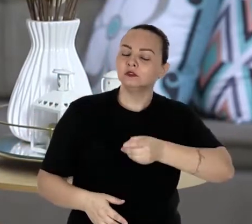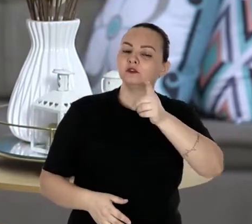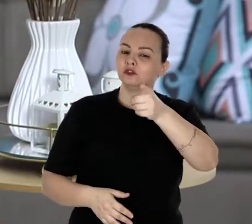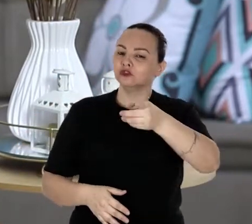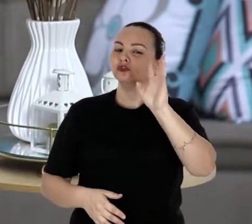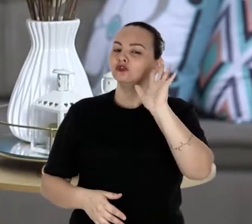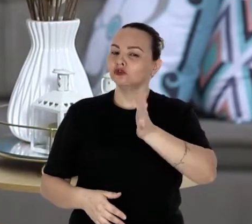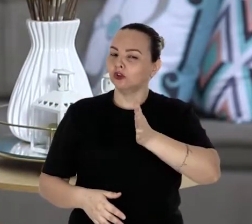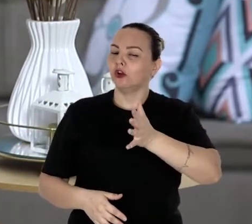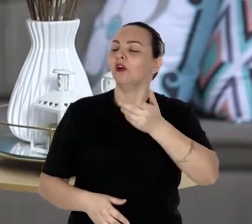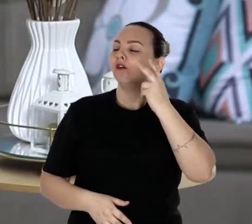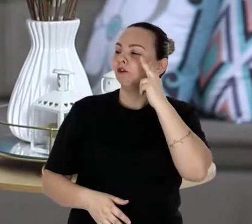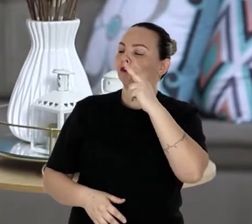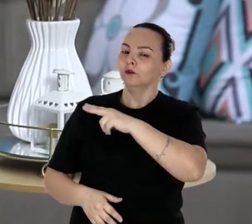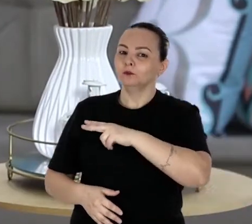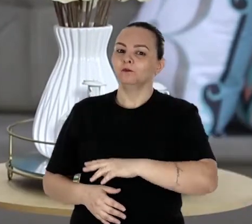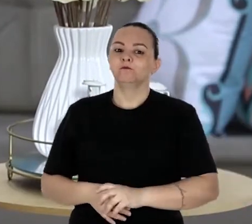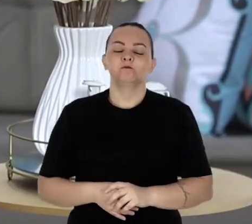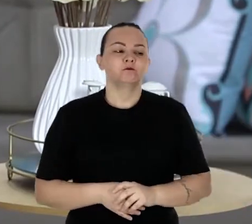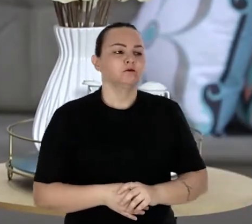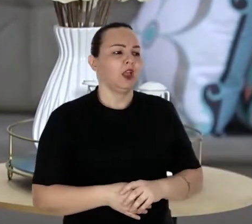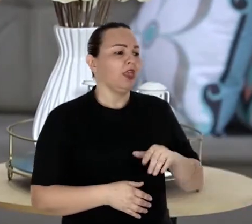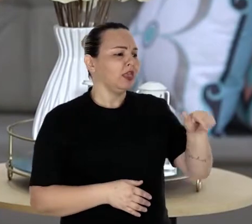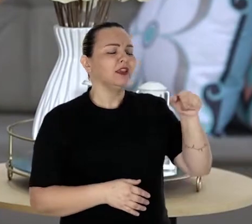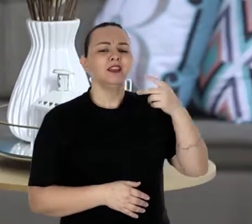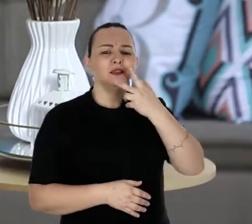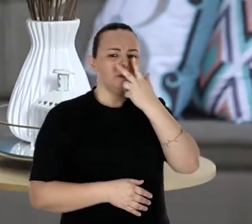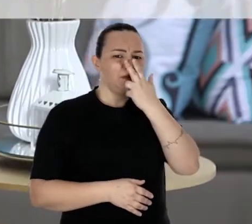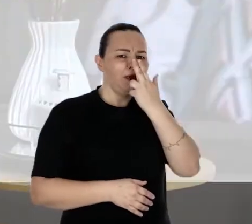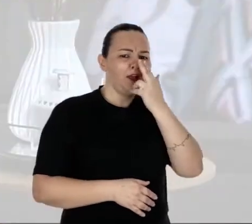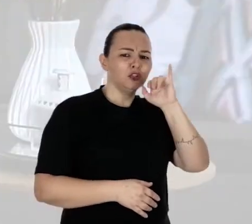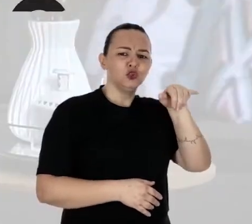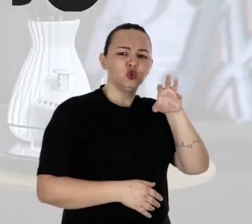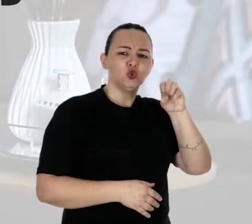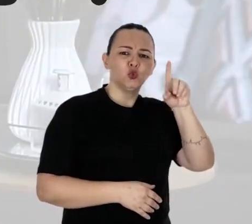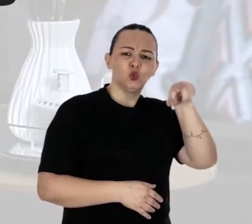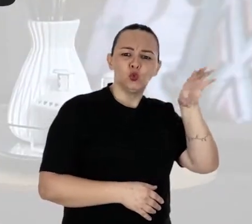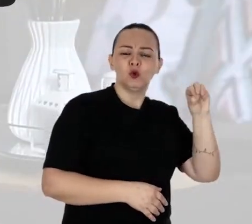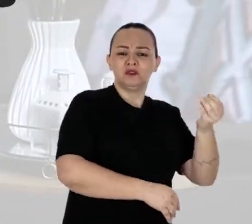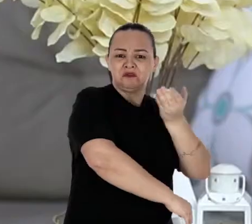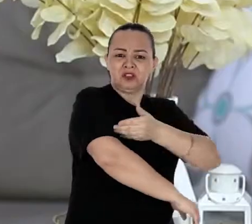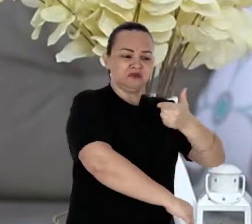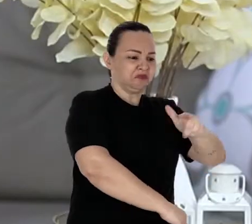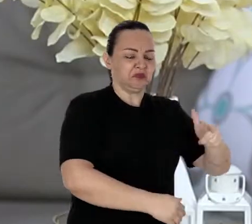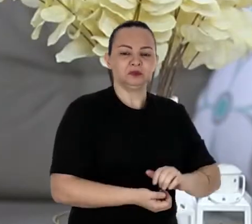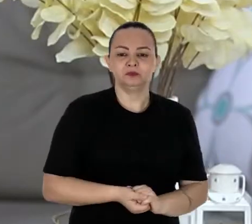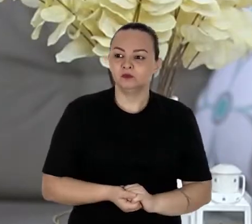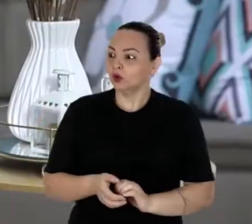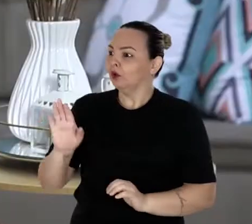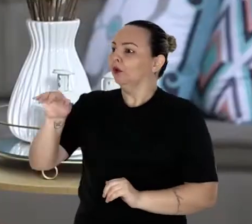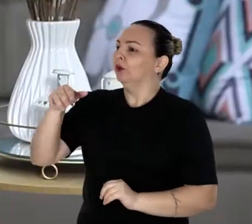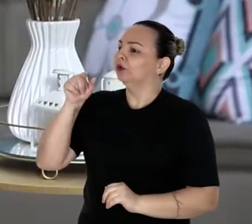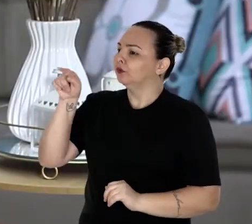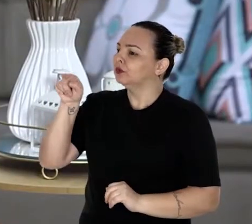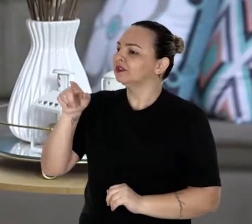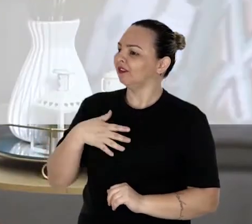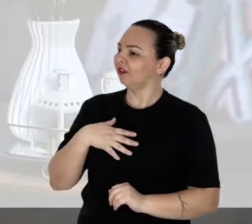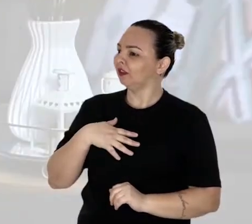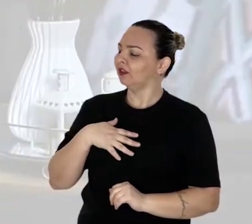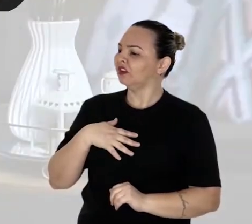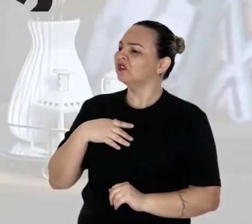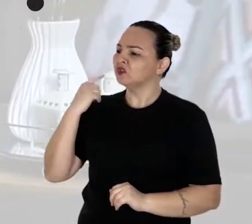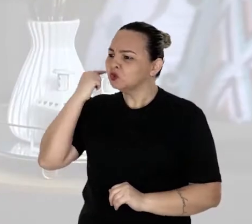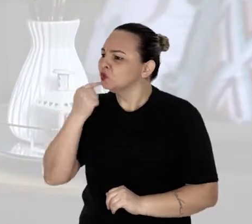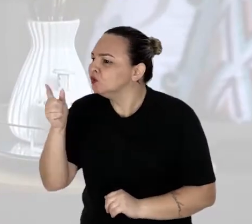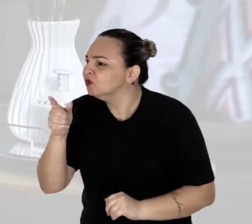ouviu ou, de repente, até falou. Ei, aquele cara ali sempre dá uma de João sem braço. Ou, ou, tô falando com você.